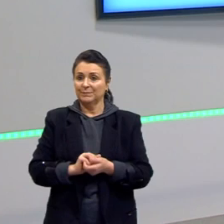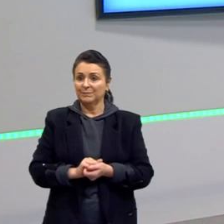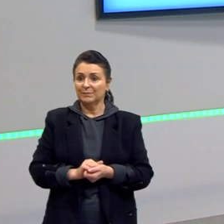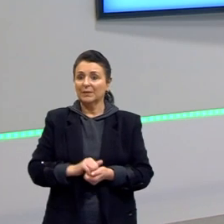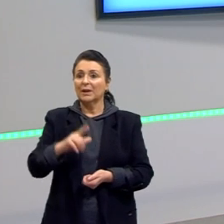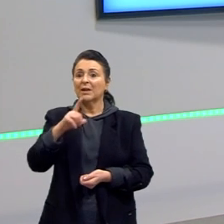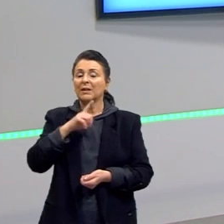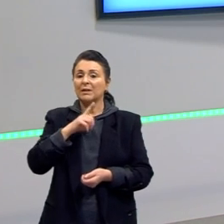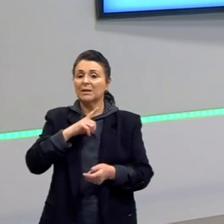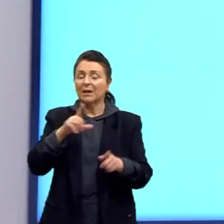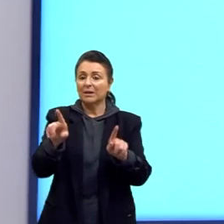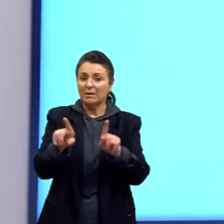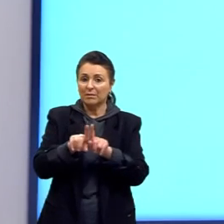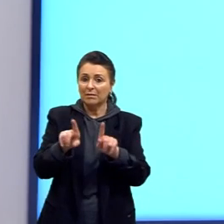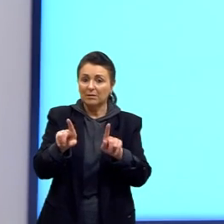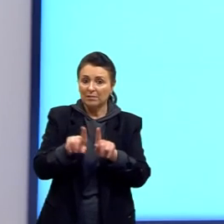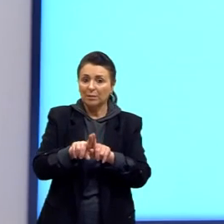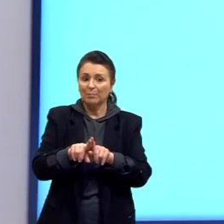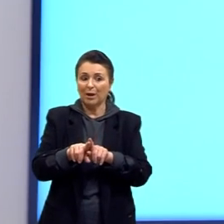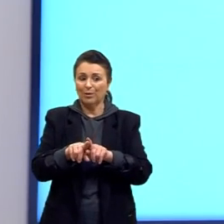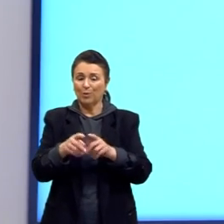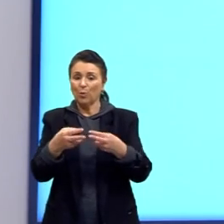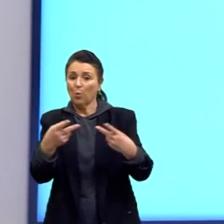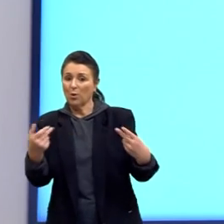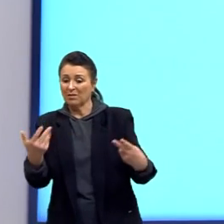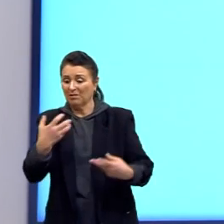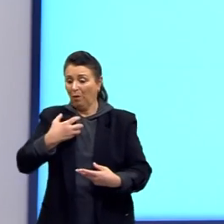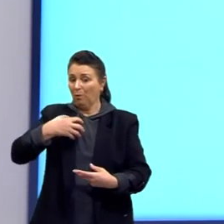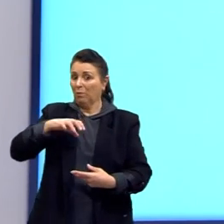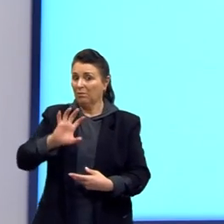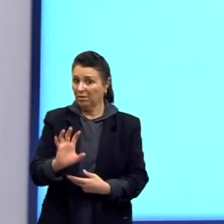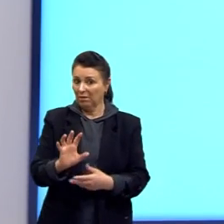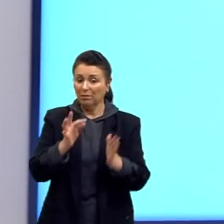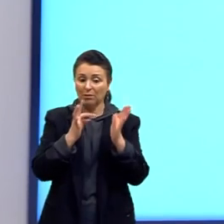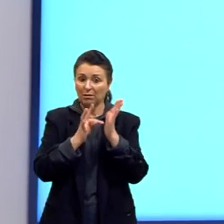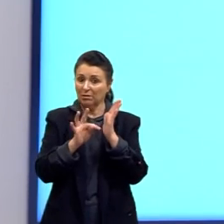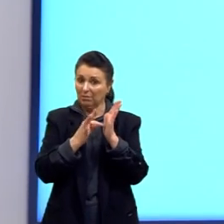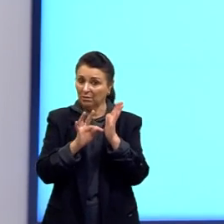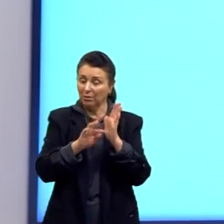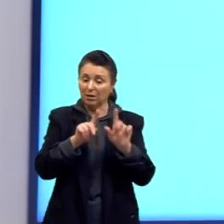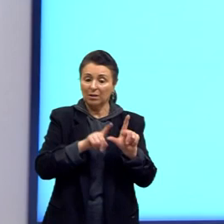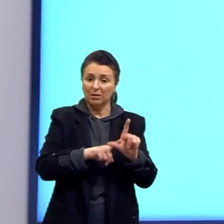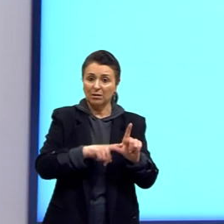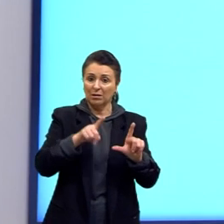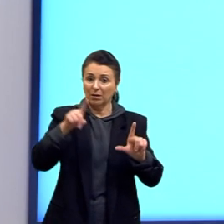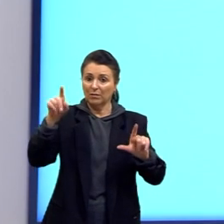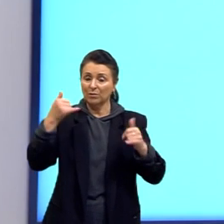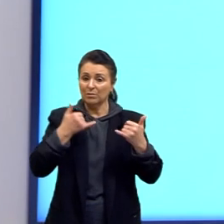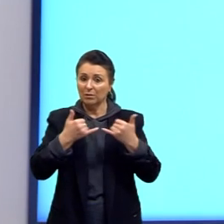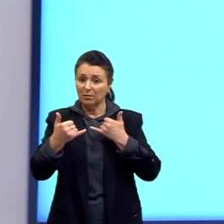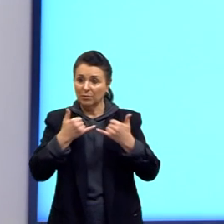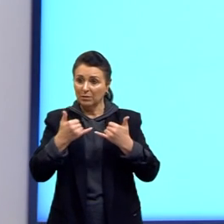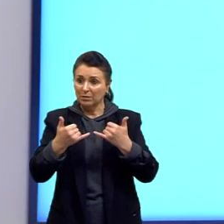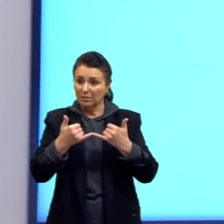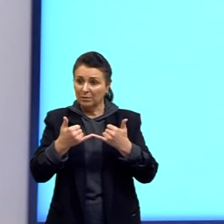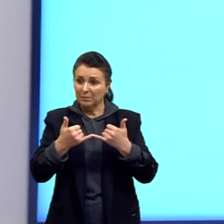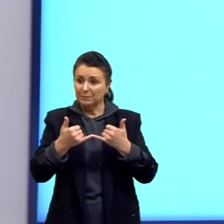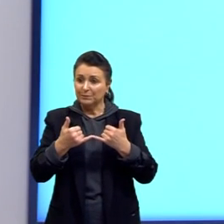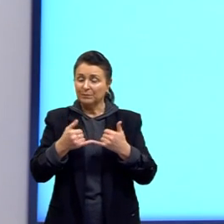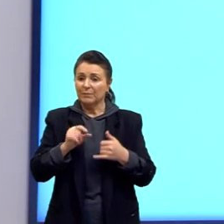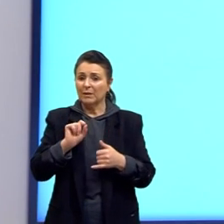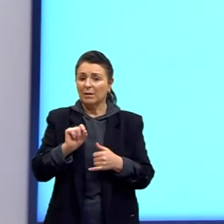Temos, claro, que aspectos controversos na teoria da evolução, por exemplo, um dos exemplos aqui,